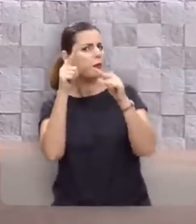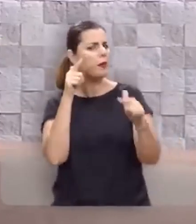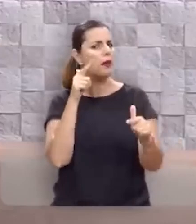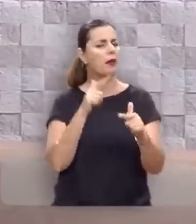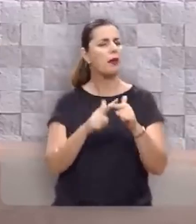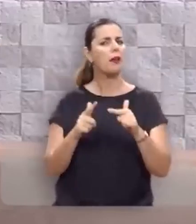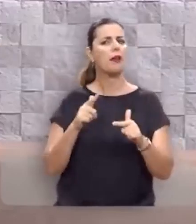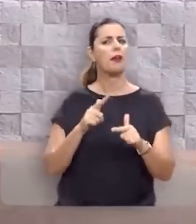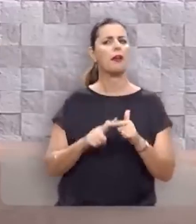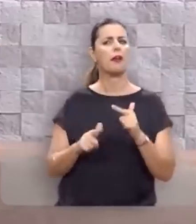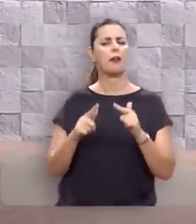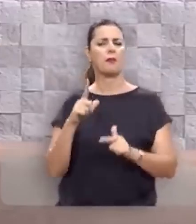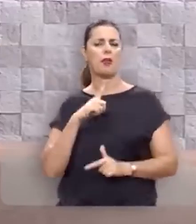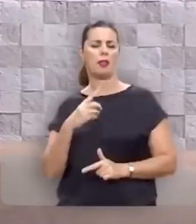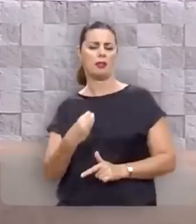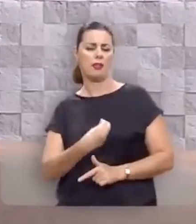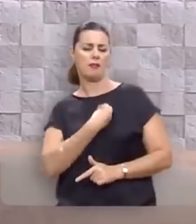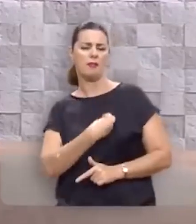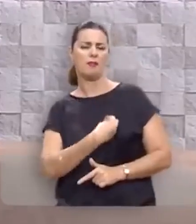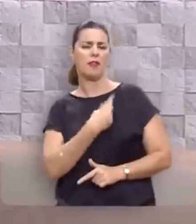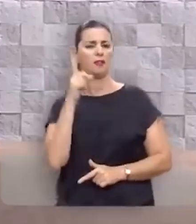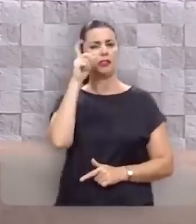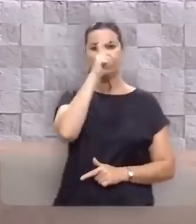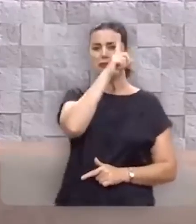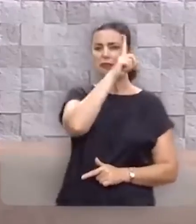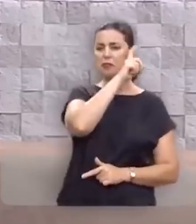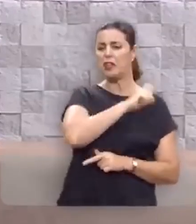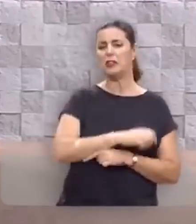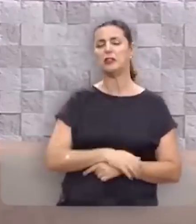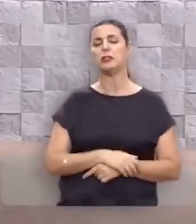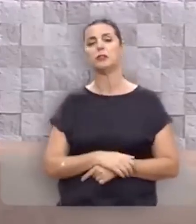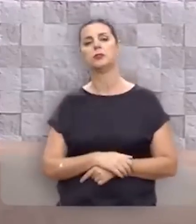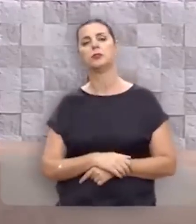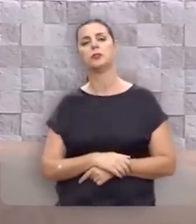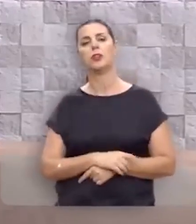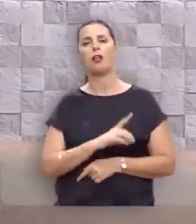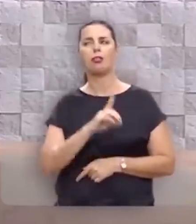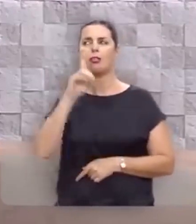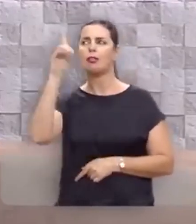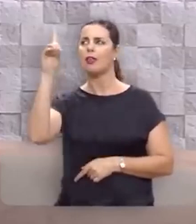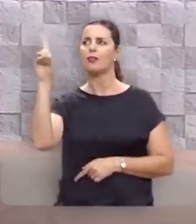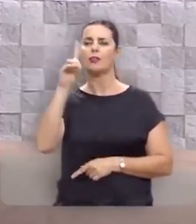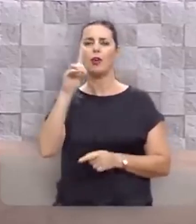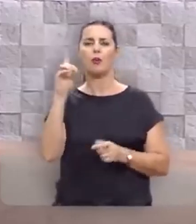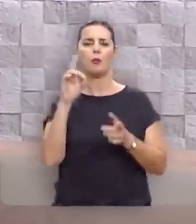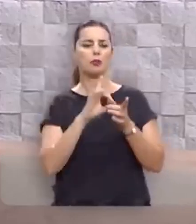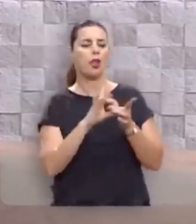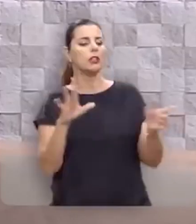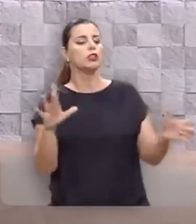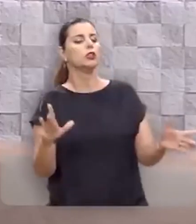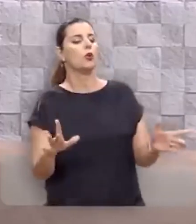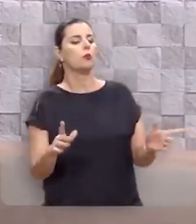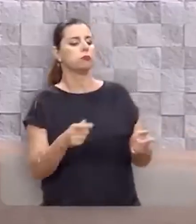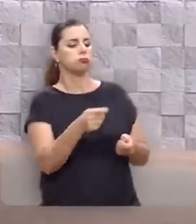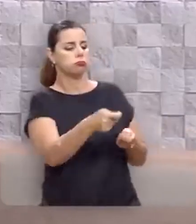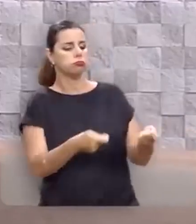e navega por mares revoltos, Deus não perdeu o controle.